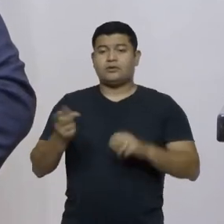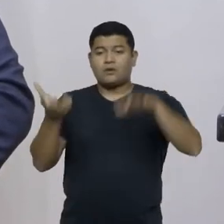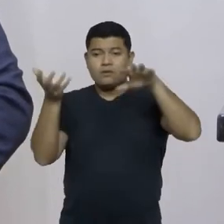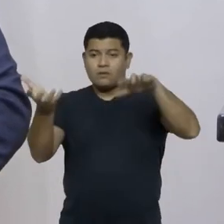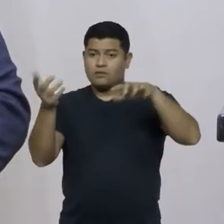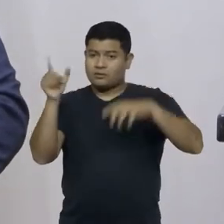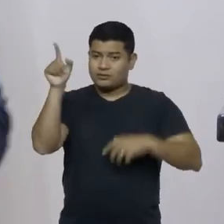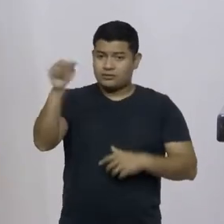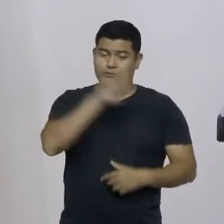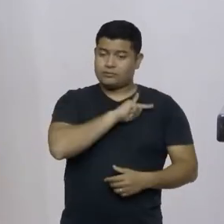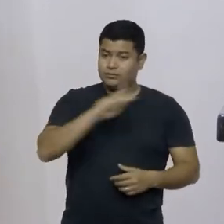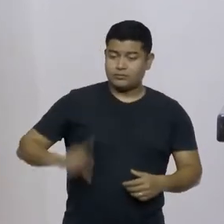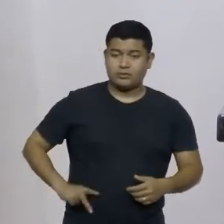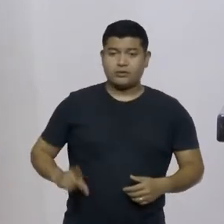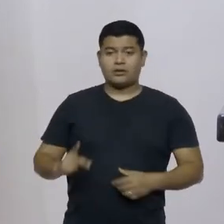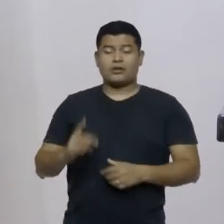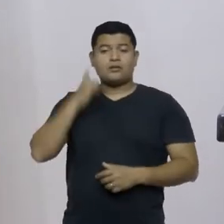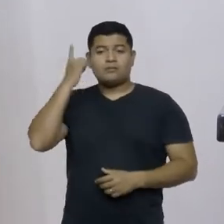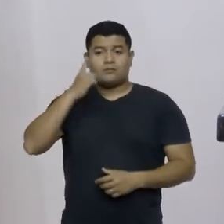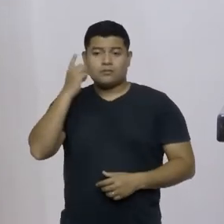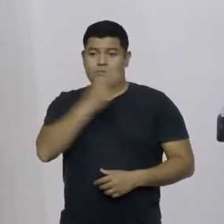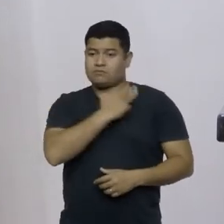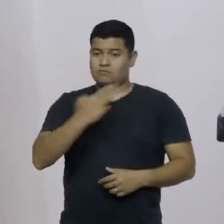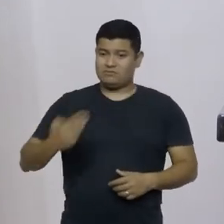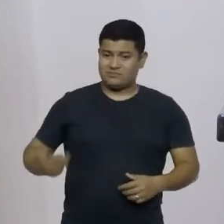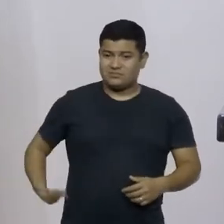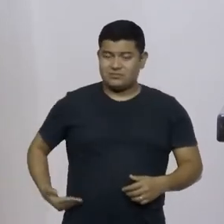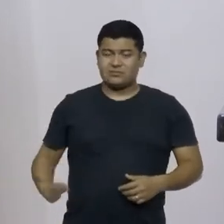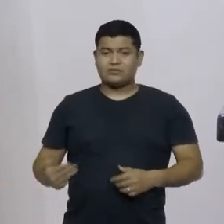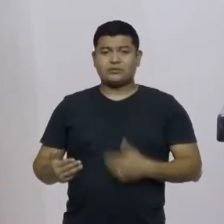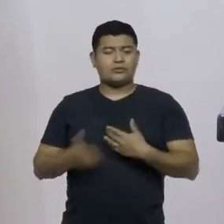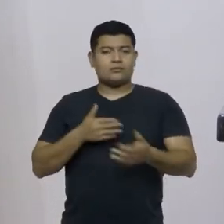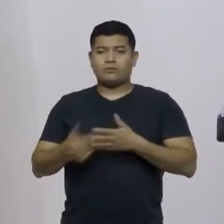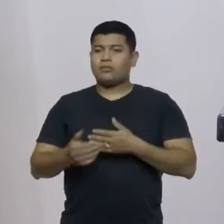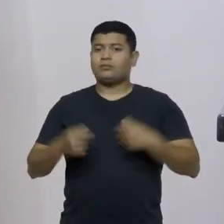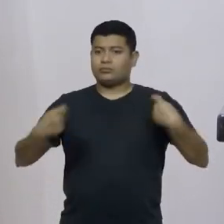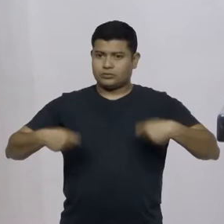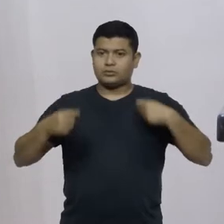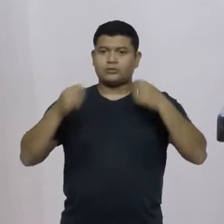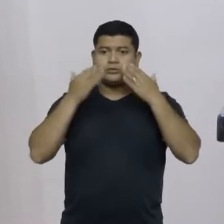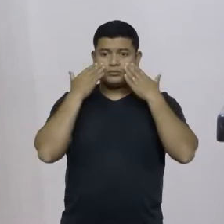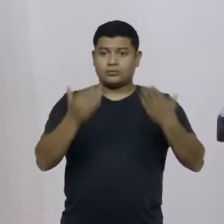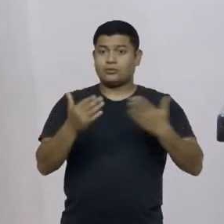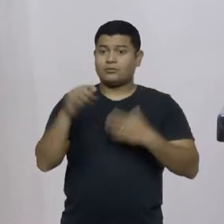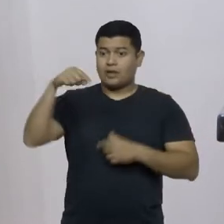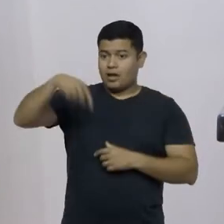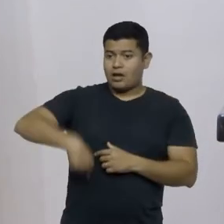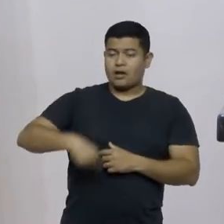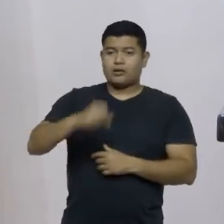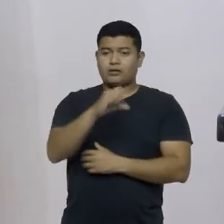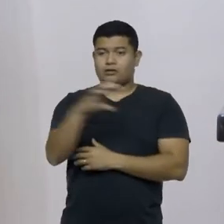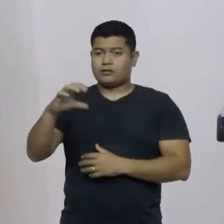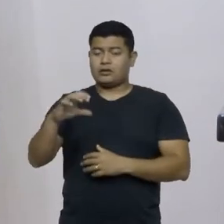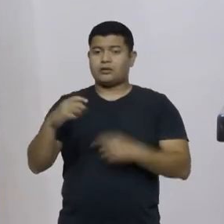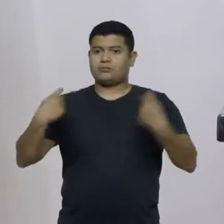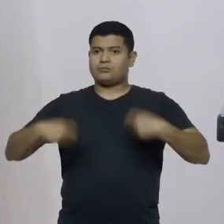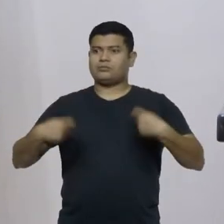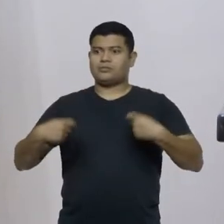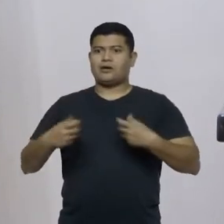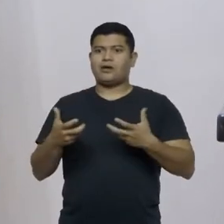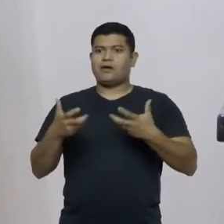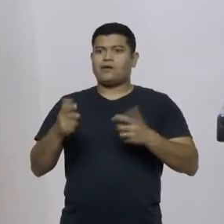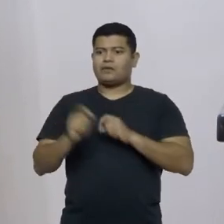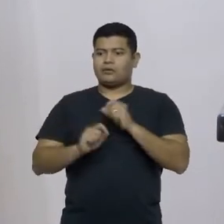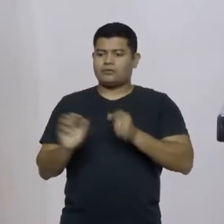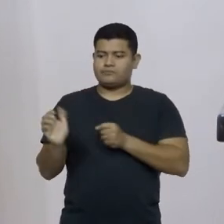ministros, e aqui o governo de Santa Catarina prefere esconder do público, mais que isso, luta